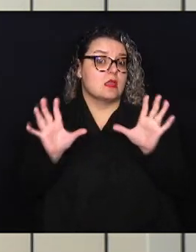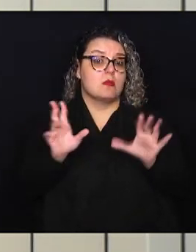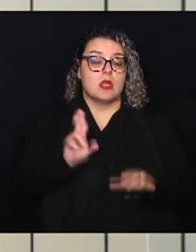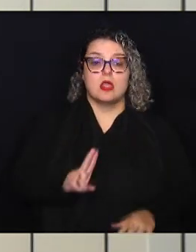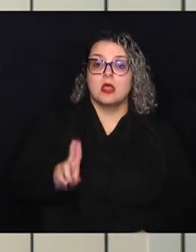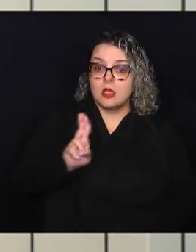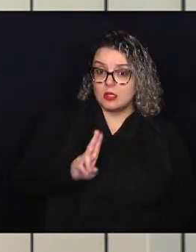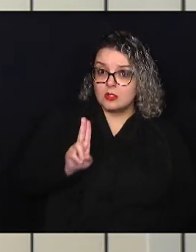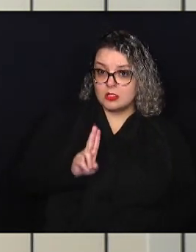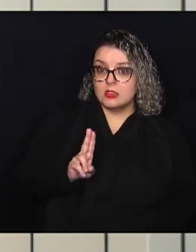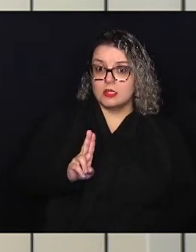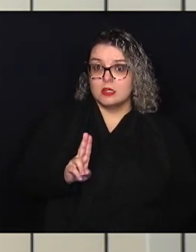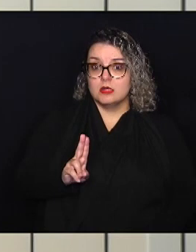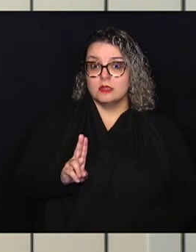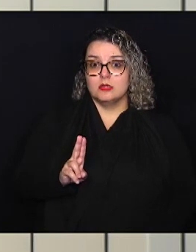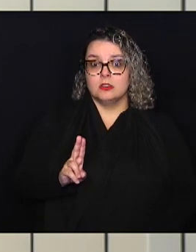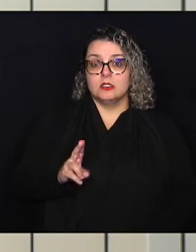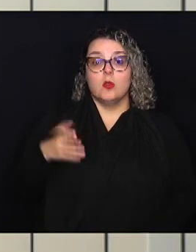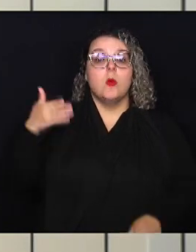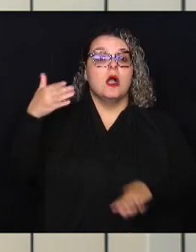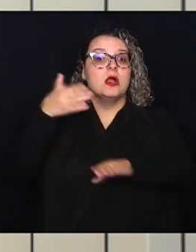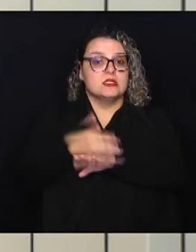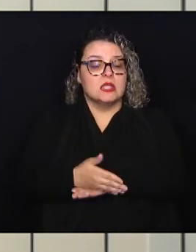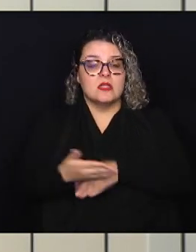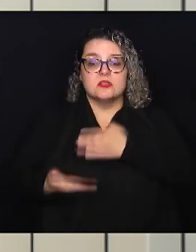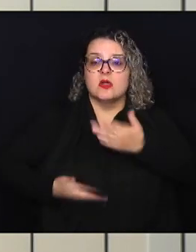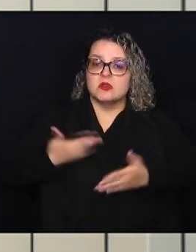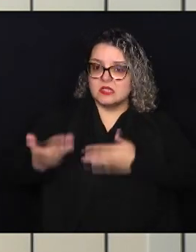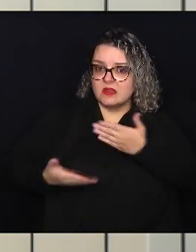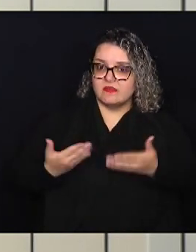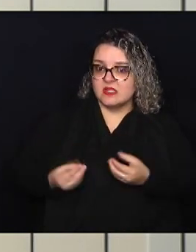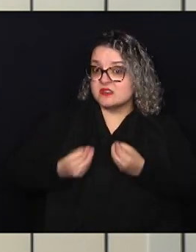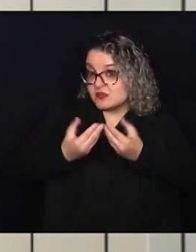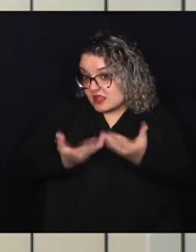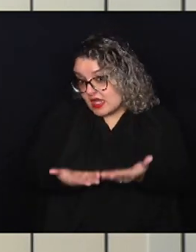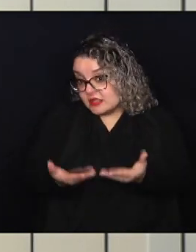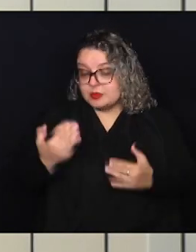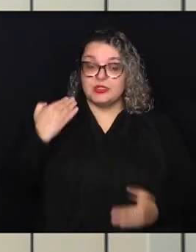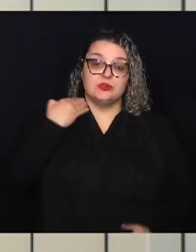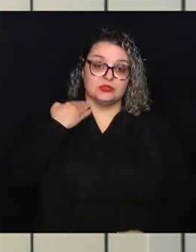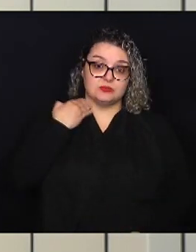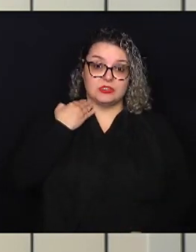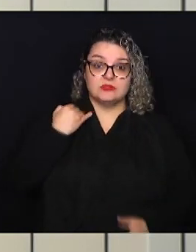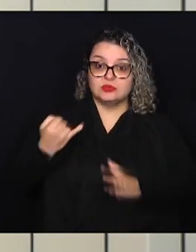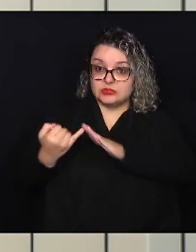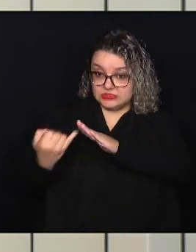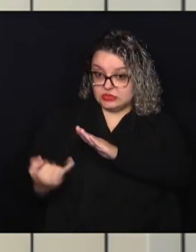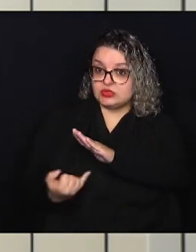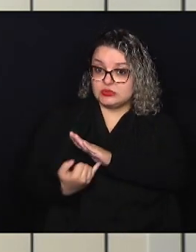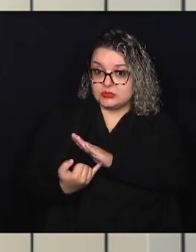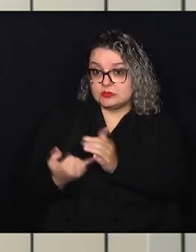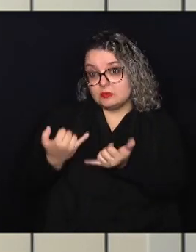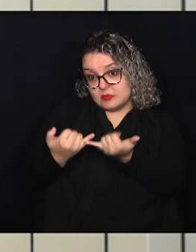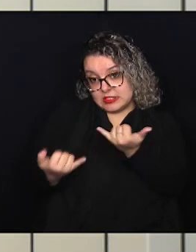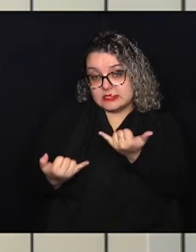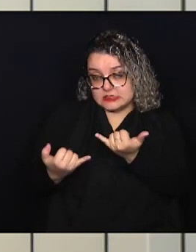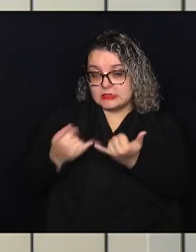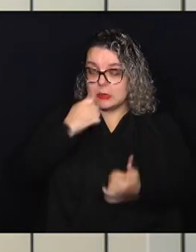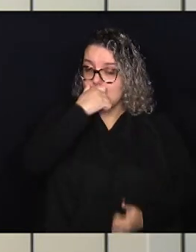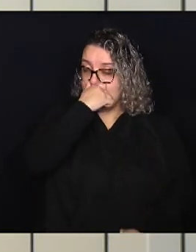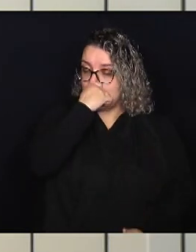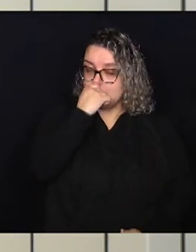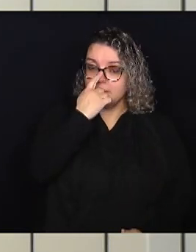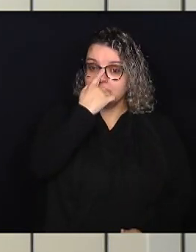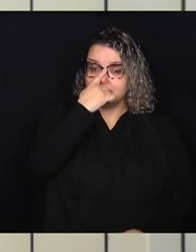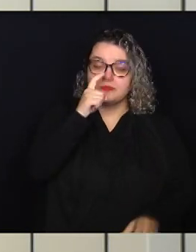nos casos em que o acesso aos serviços oferecidos pelos bancos e instituições assemelhadas dependa